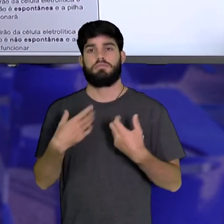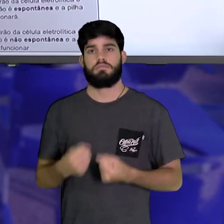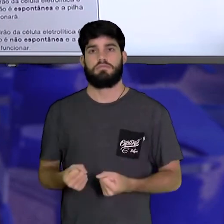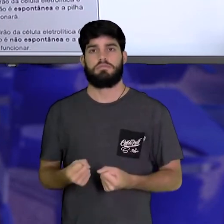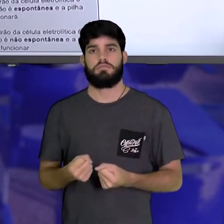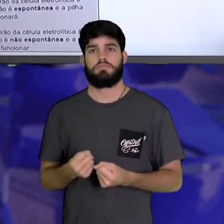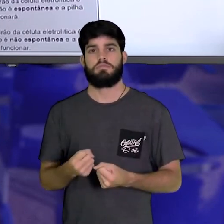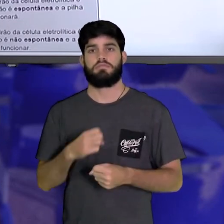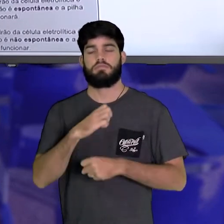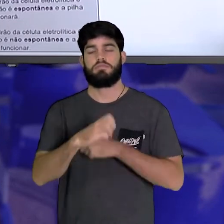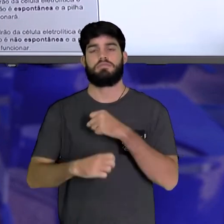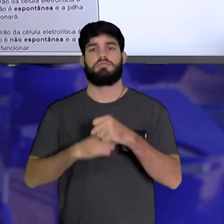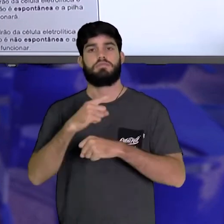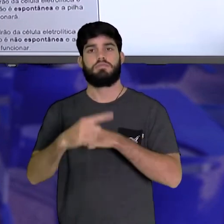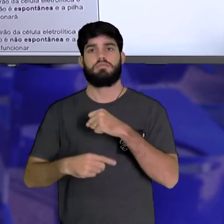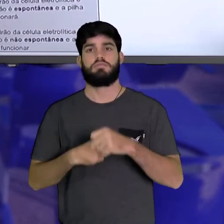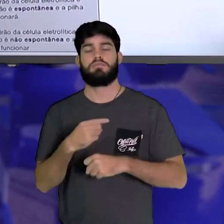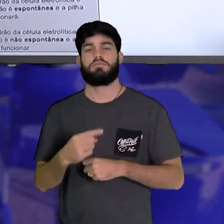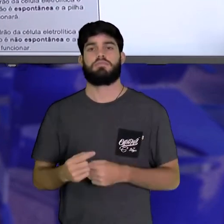elétrons,